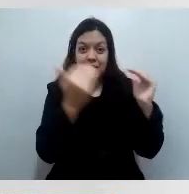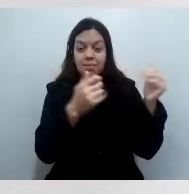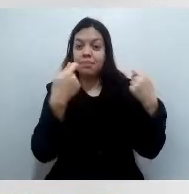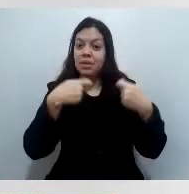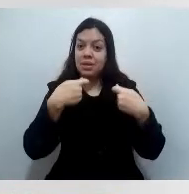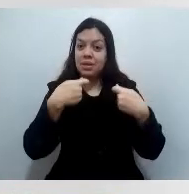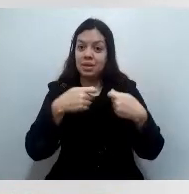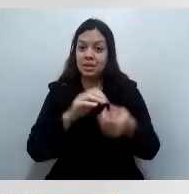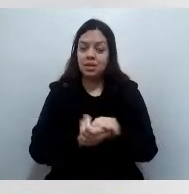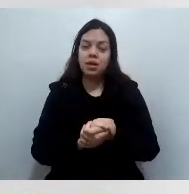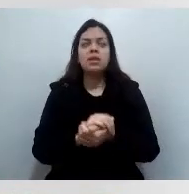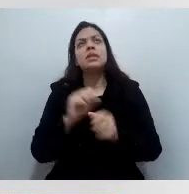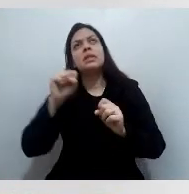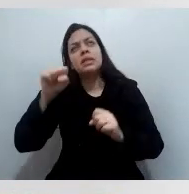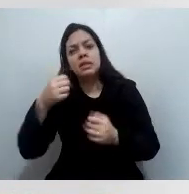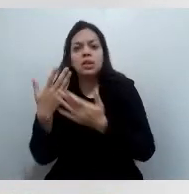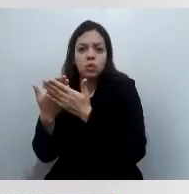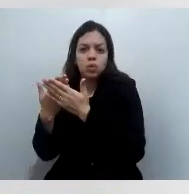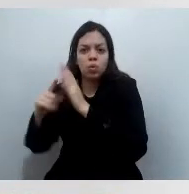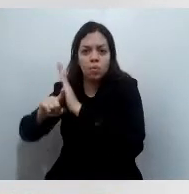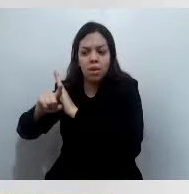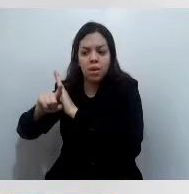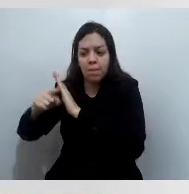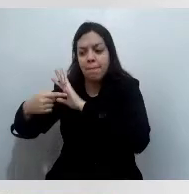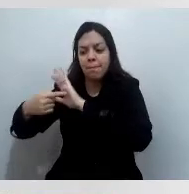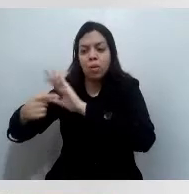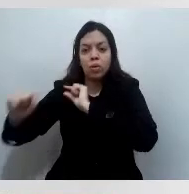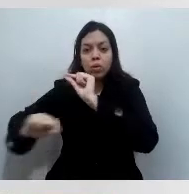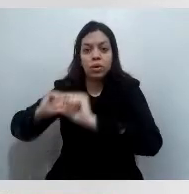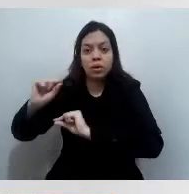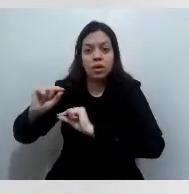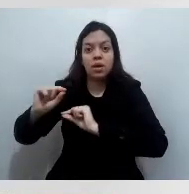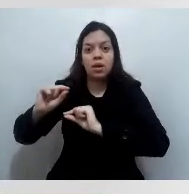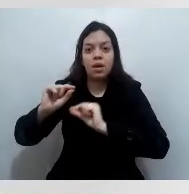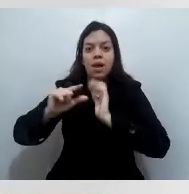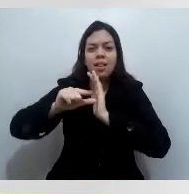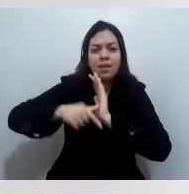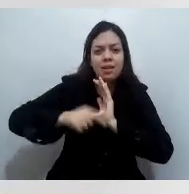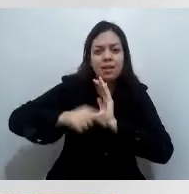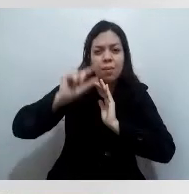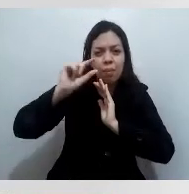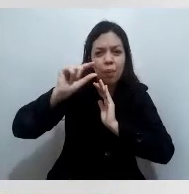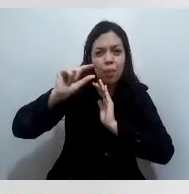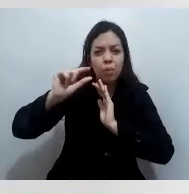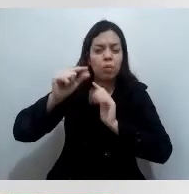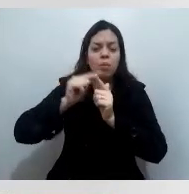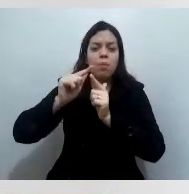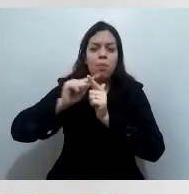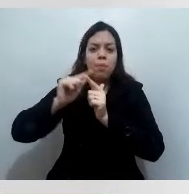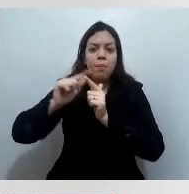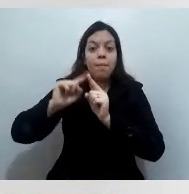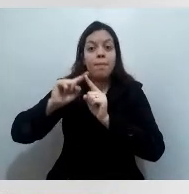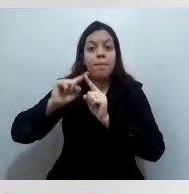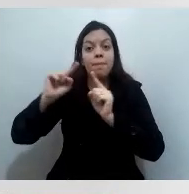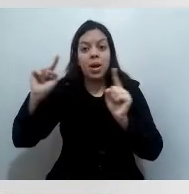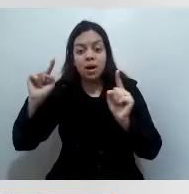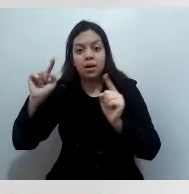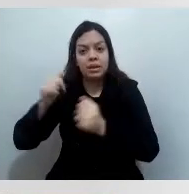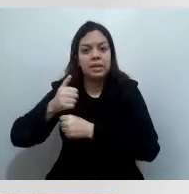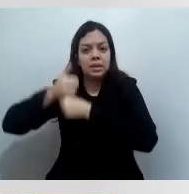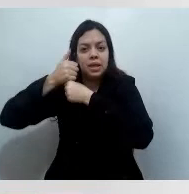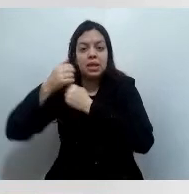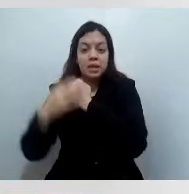não tem problema, o importante é garantir a dúvida da dose, mas nós não podemos, se está definido, são 25 dias, vamos